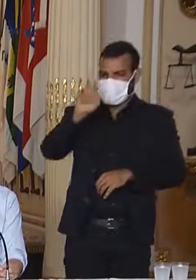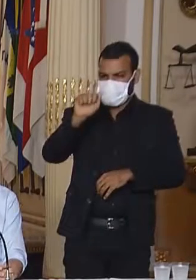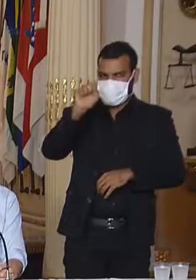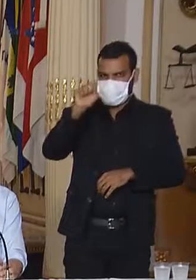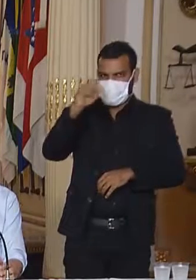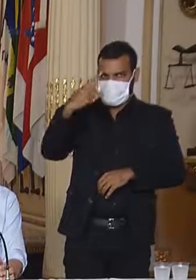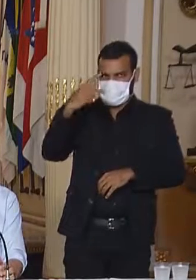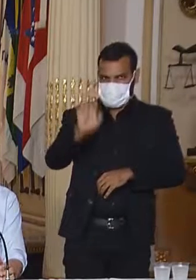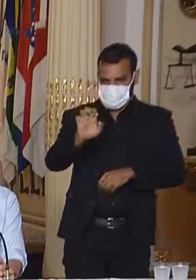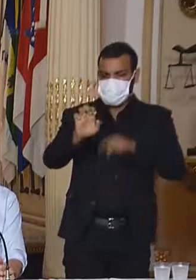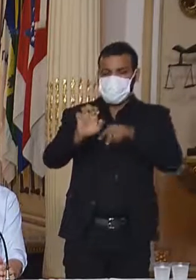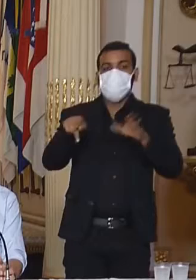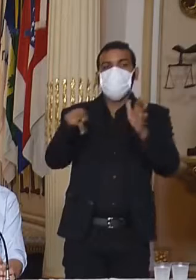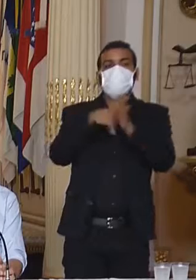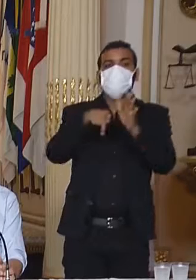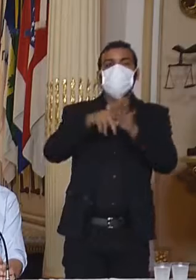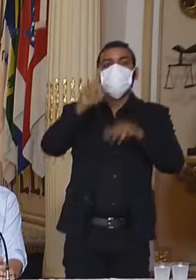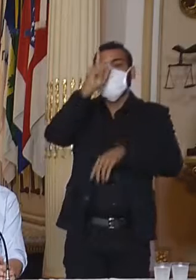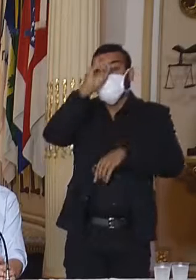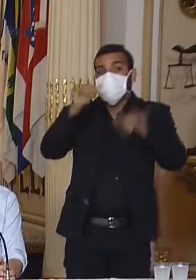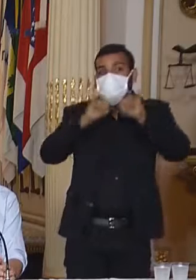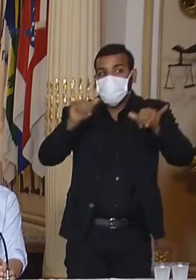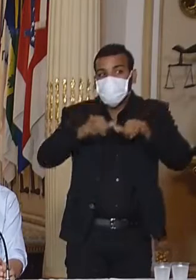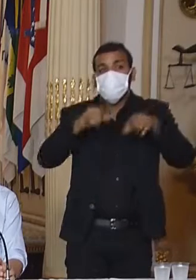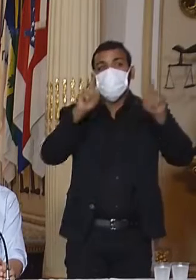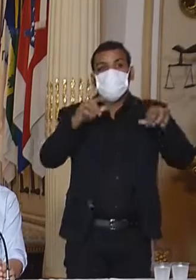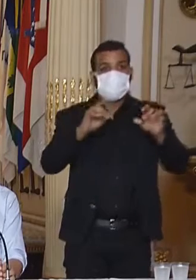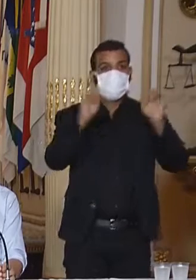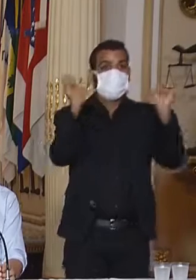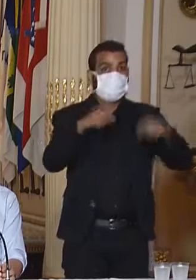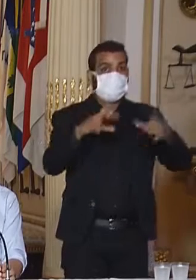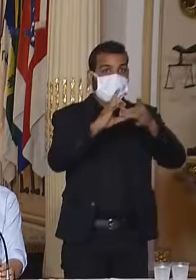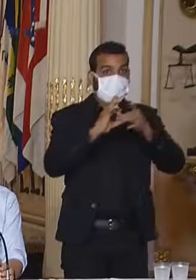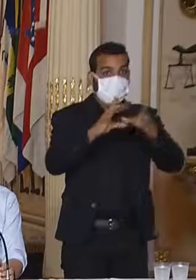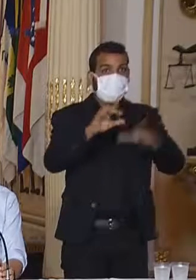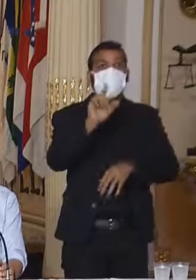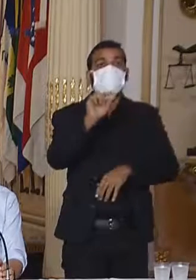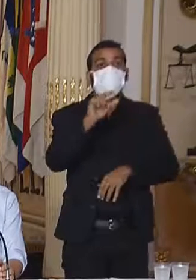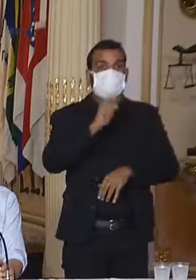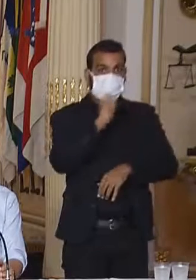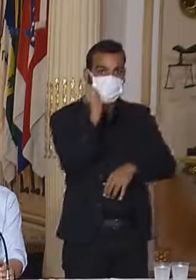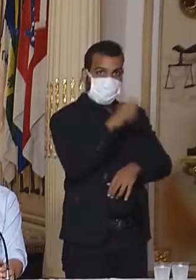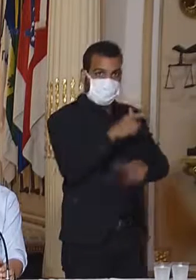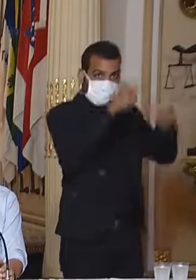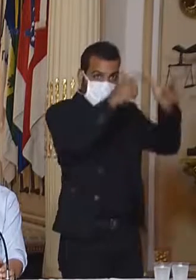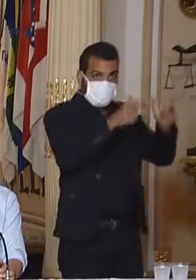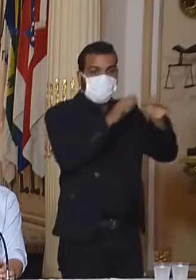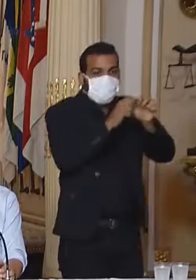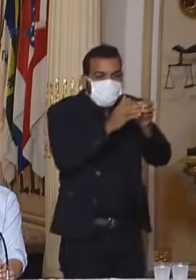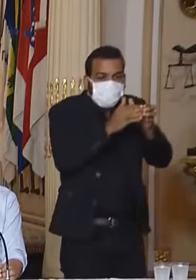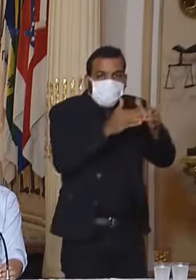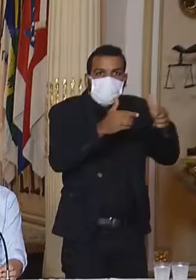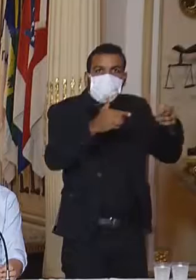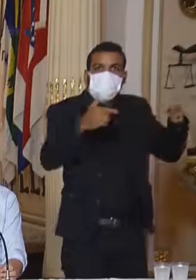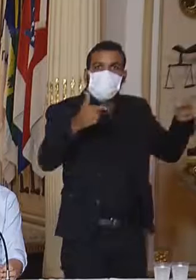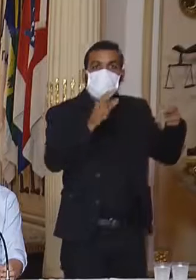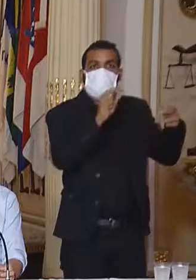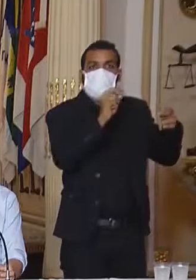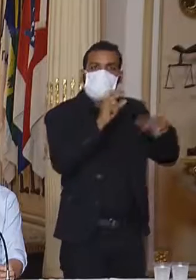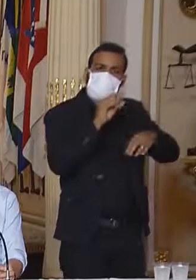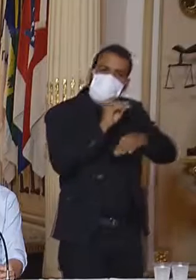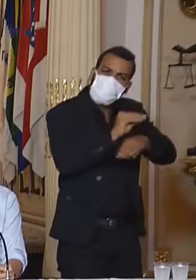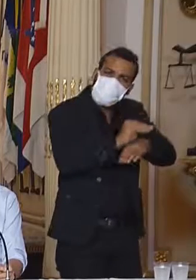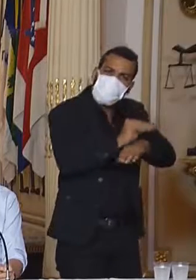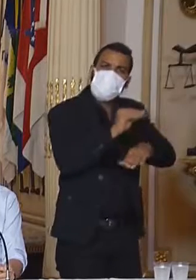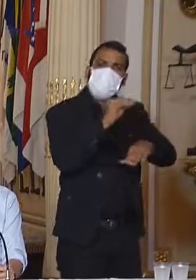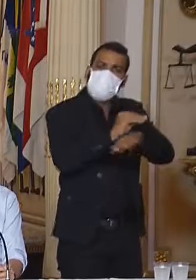está junto da Univasf, ele permita com que a Univasf, ela cresça na sua assistência em terapia intensiva e